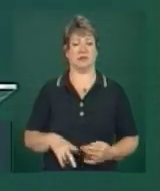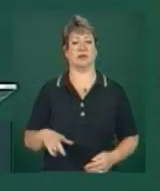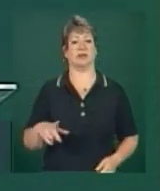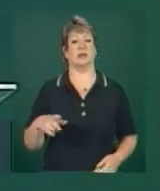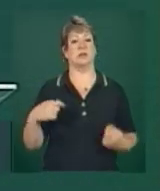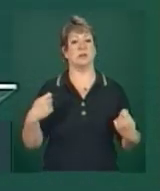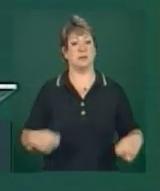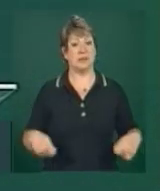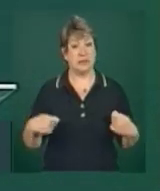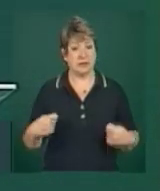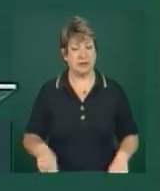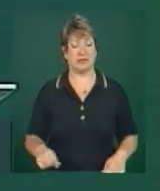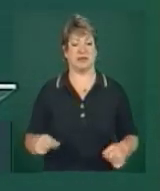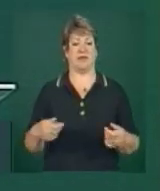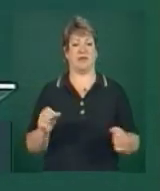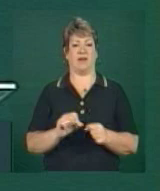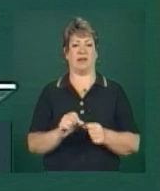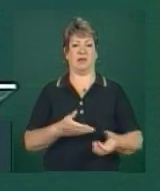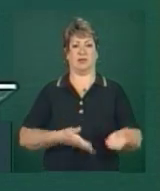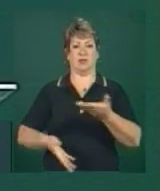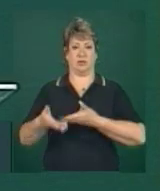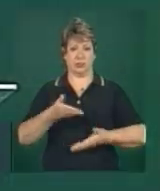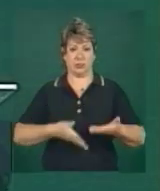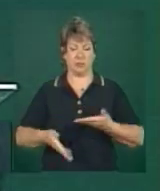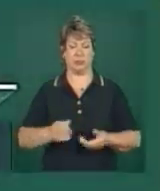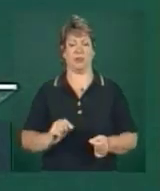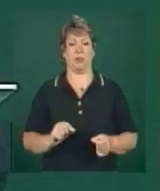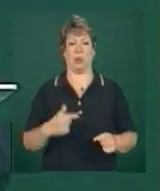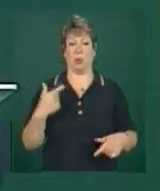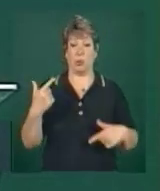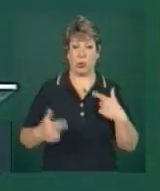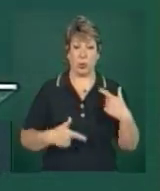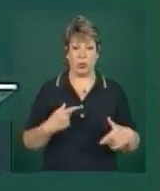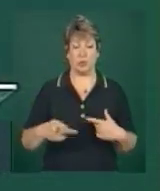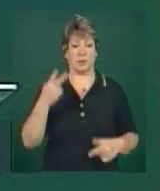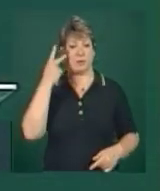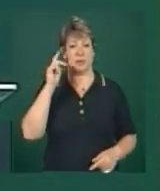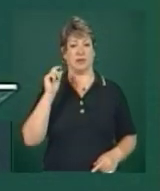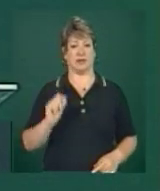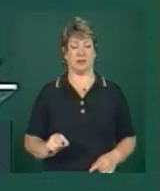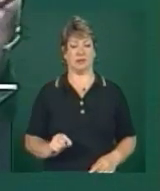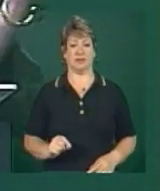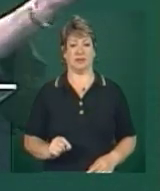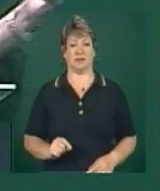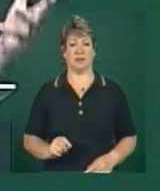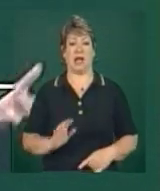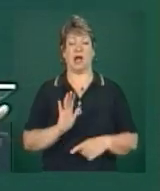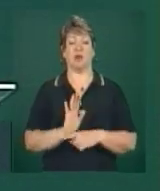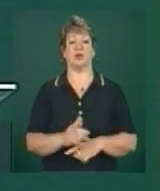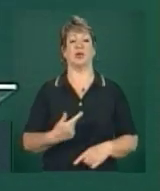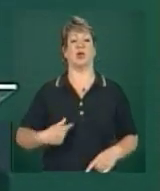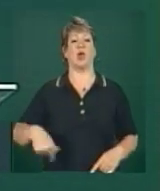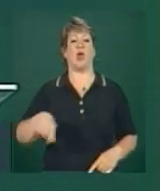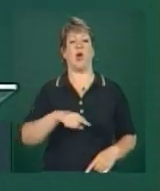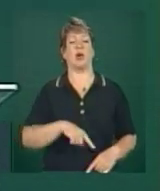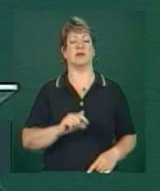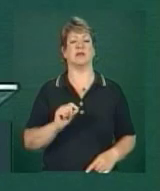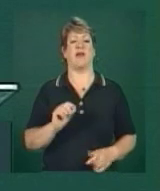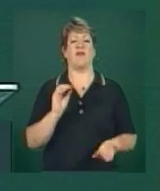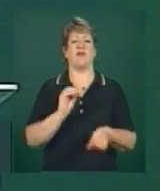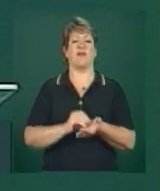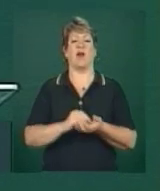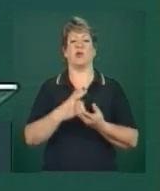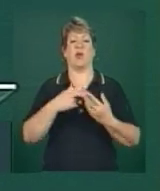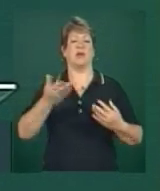articular ao mesmo tempo o combate à nossa dívida histórica com a